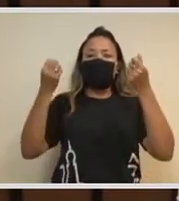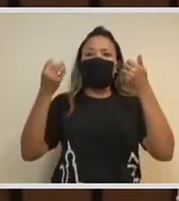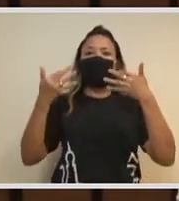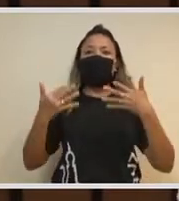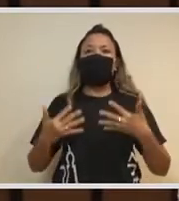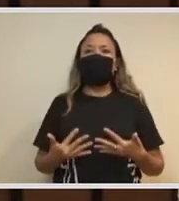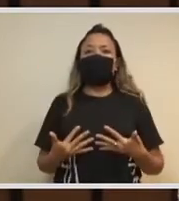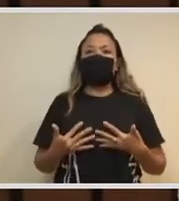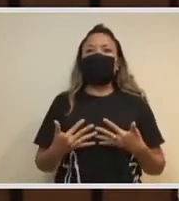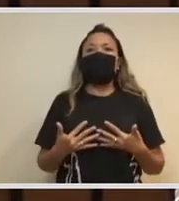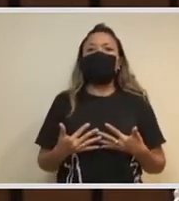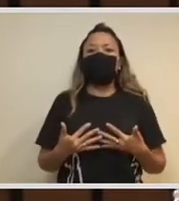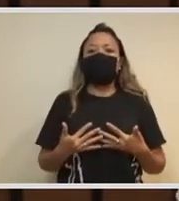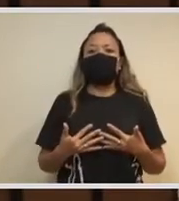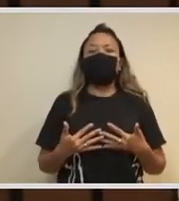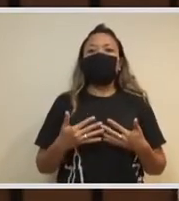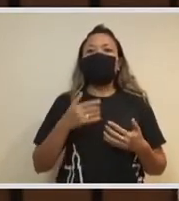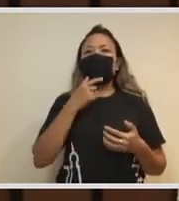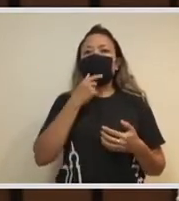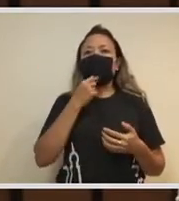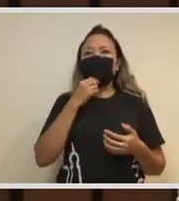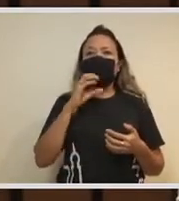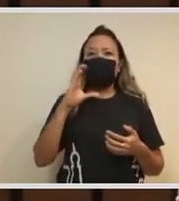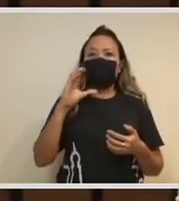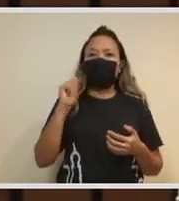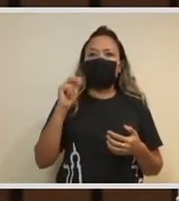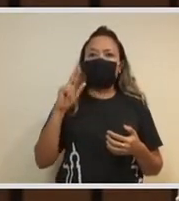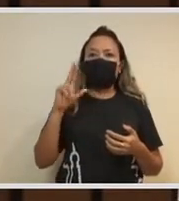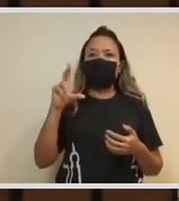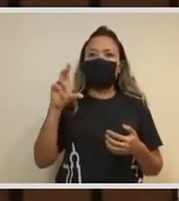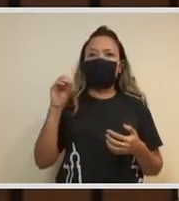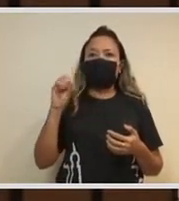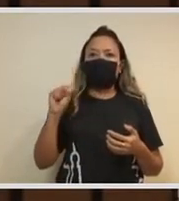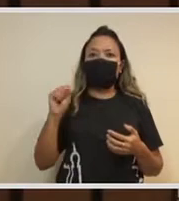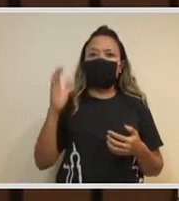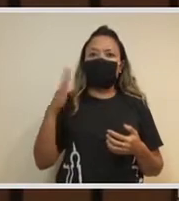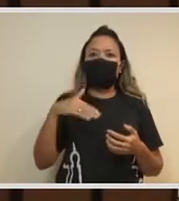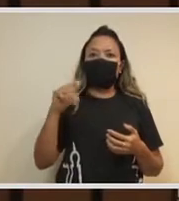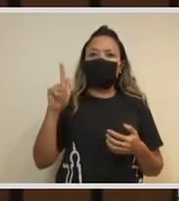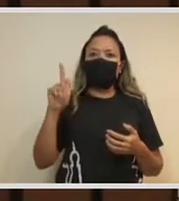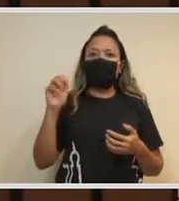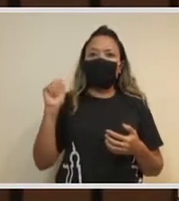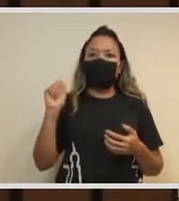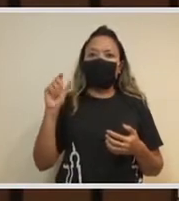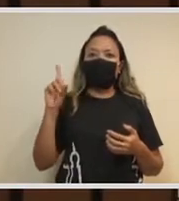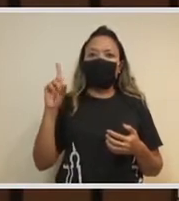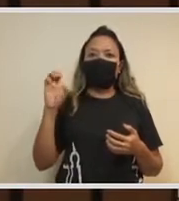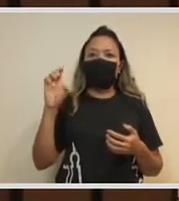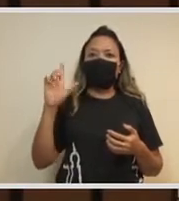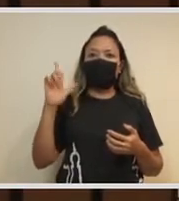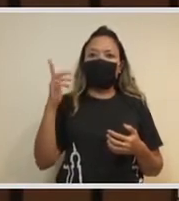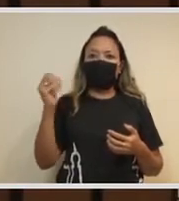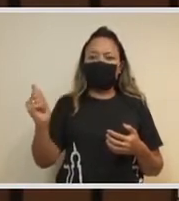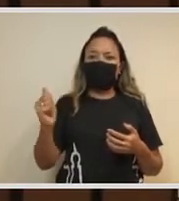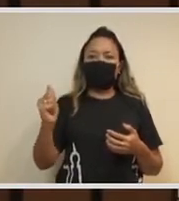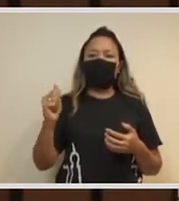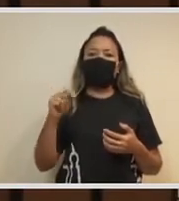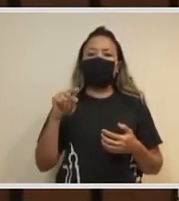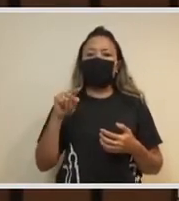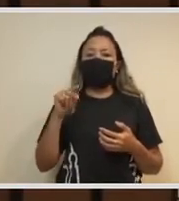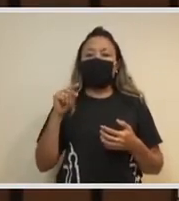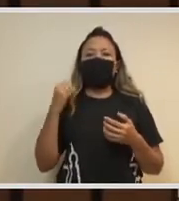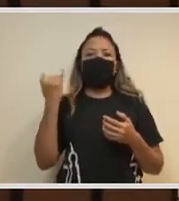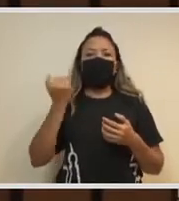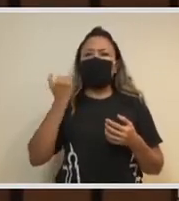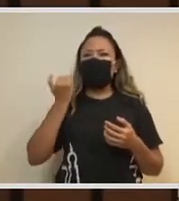papel que Carlos Gadelha desempenhou ao longo desse período, mas eu achei importante fazer uma convergência e